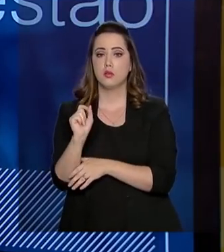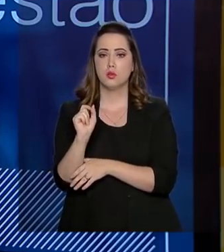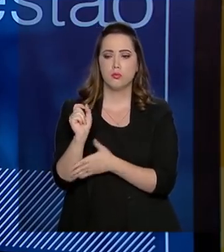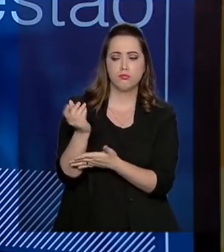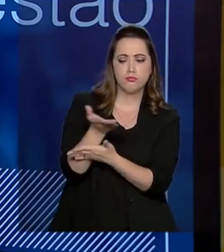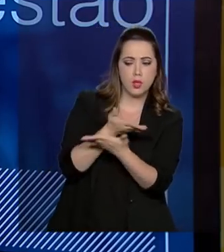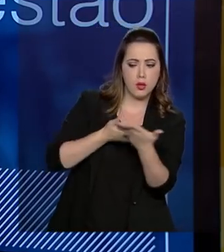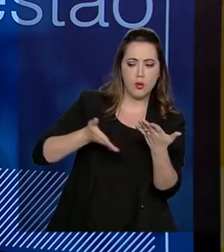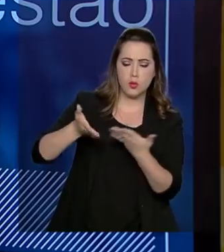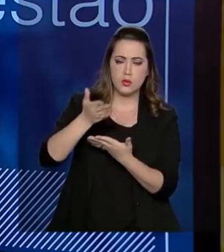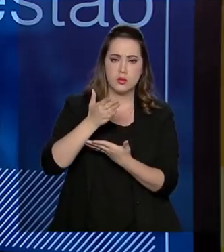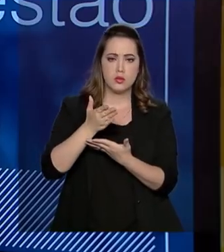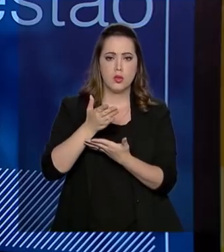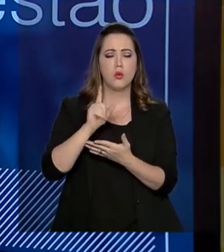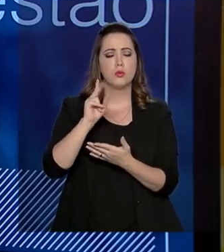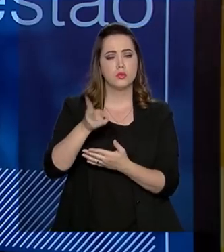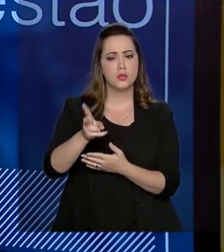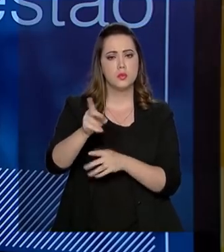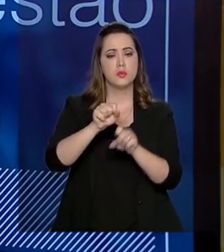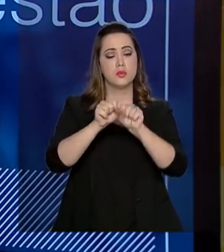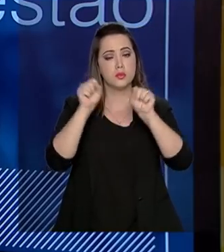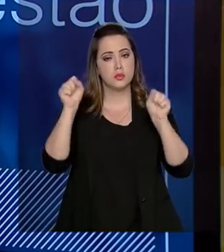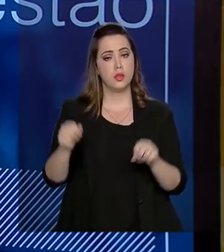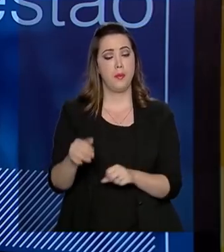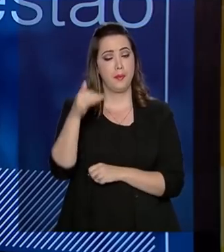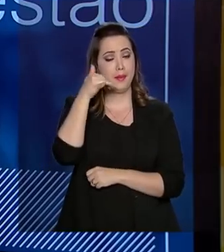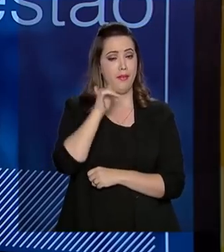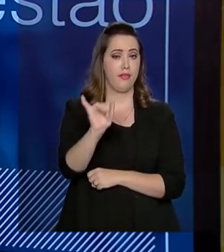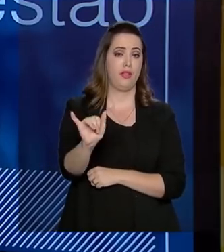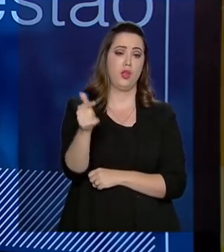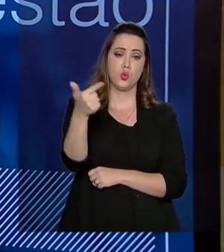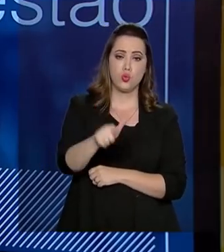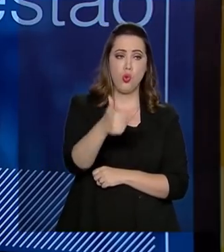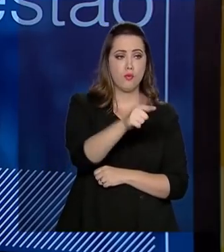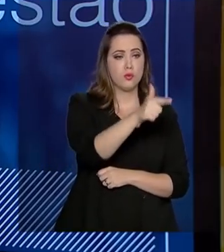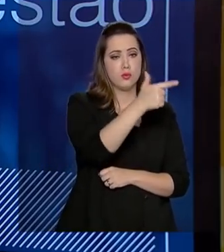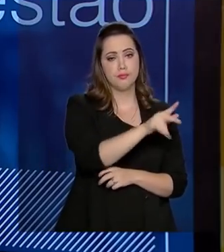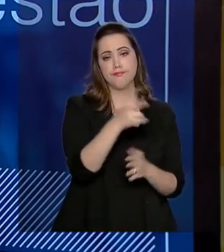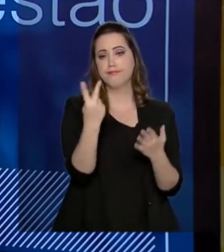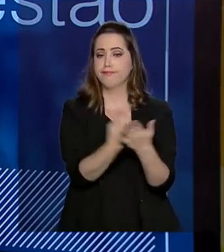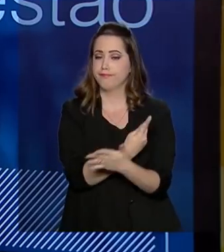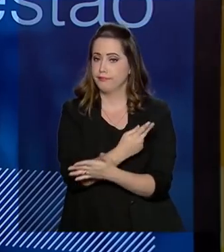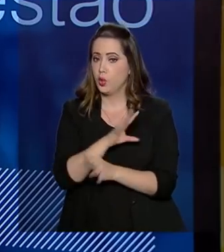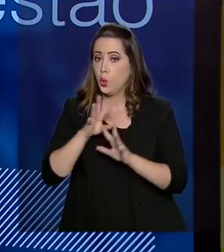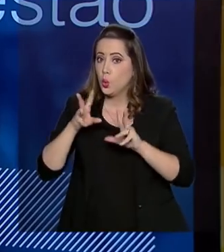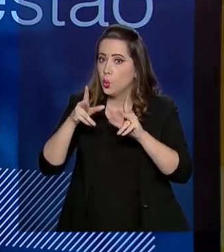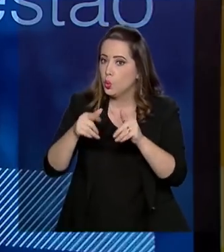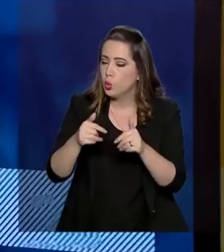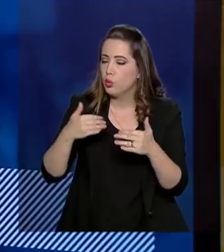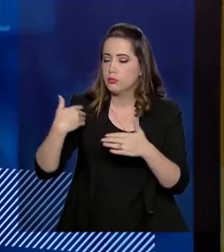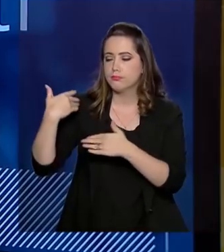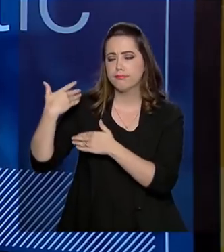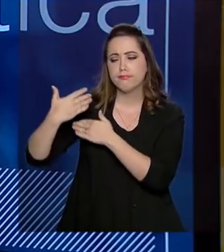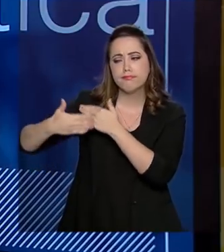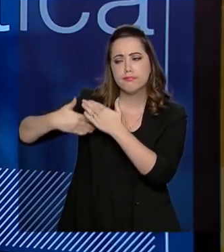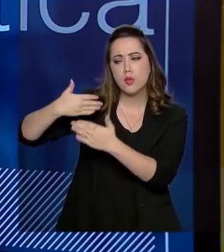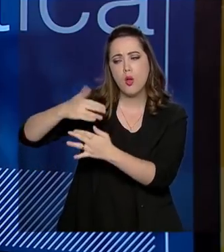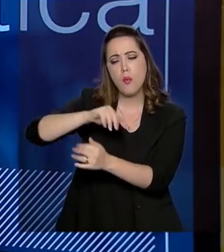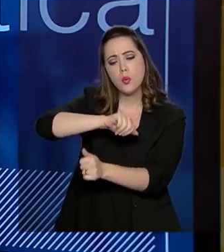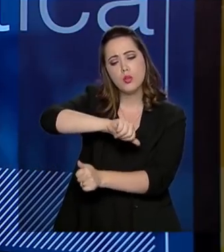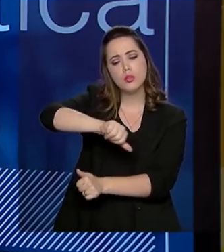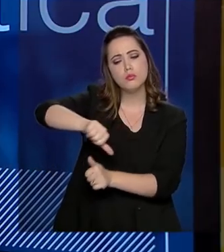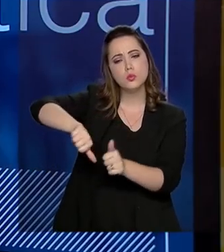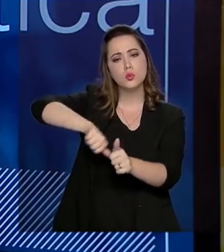ciclo, gerando uma retroalimentação do sistema para prevenir que novos casos não voltem a ocorrer. Isso tudo com o passar do tempo vai modificando o ambiente